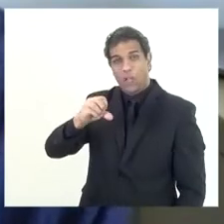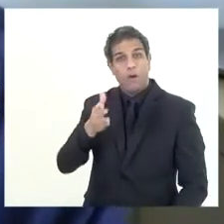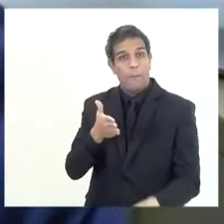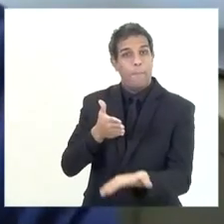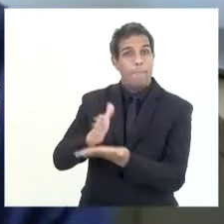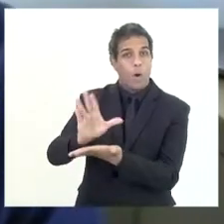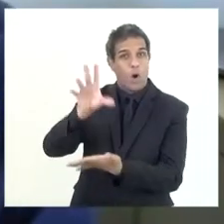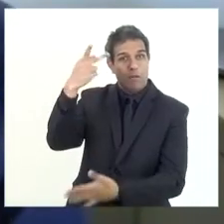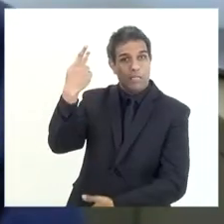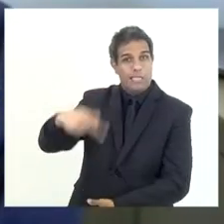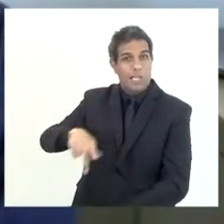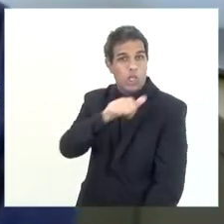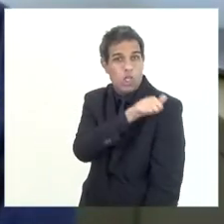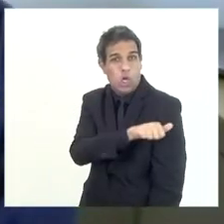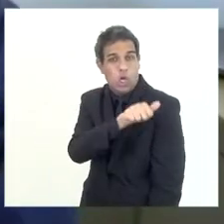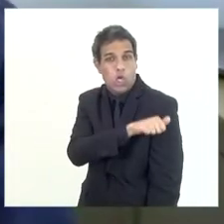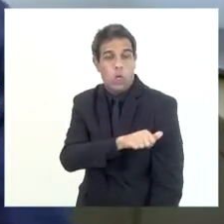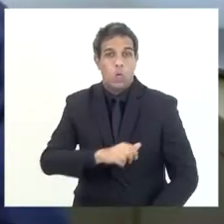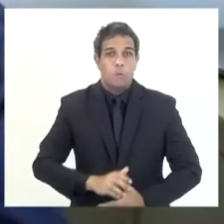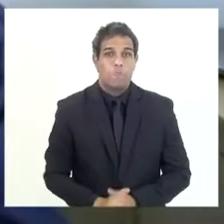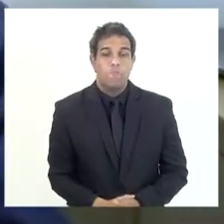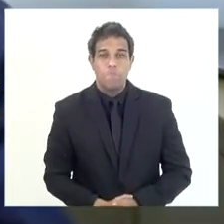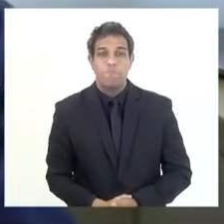essa lei foi de 2019.